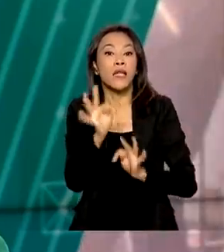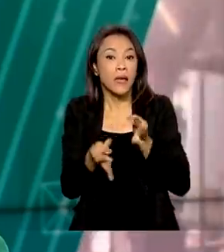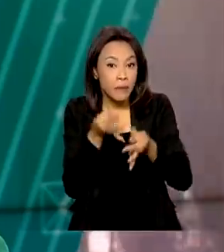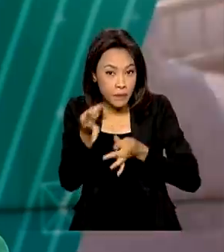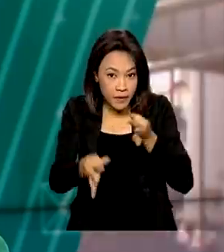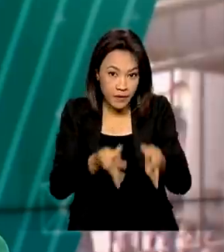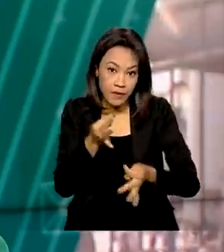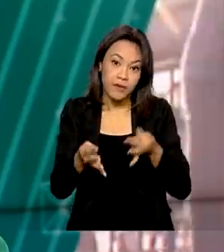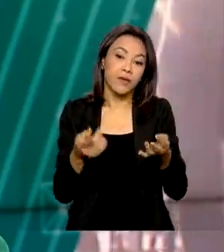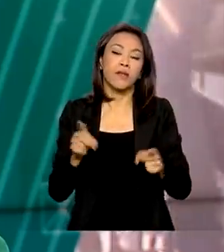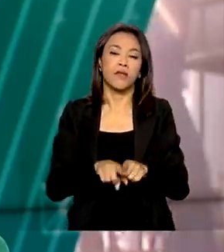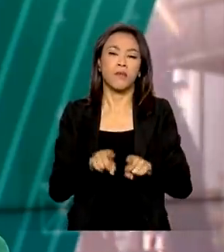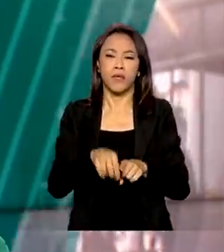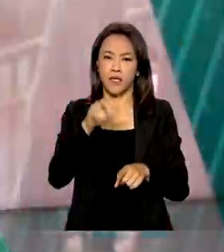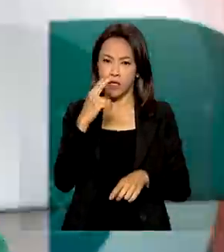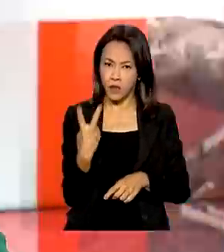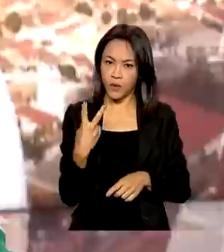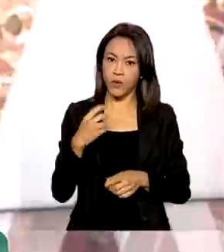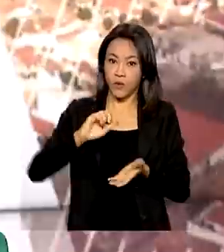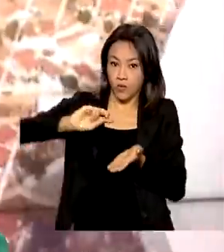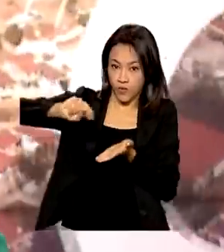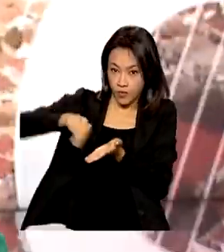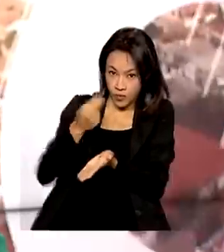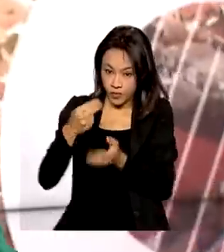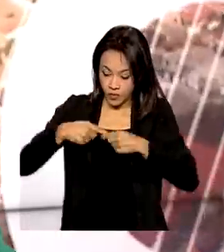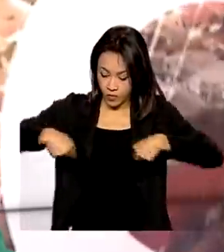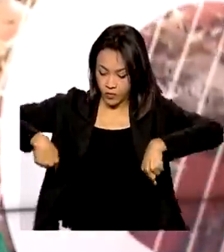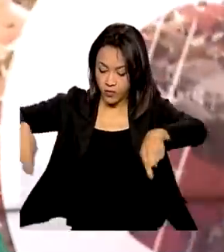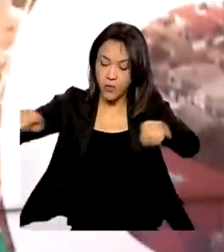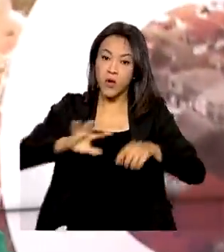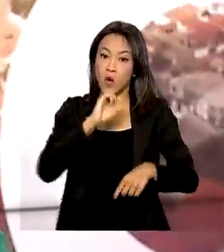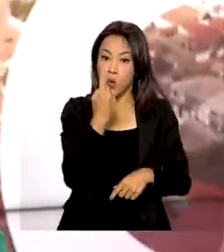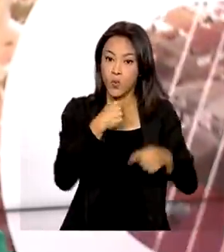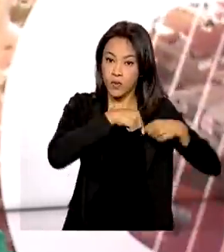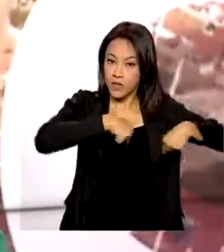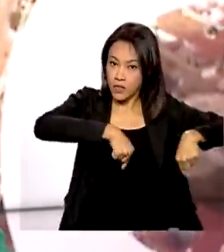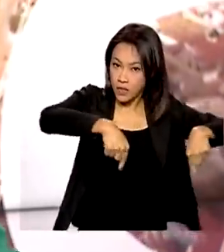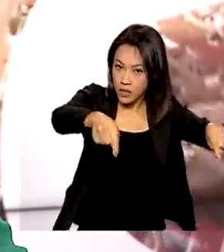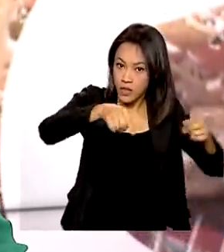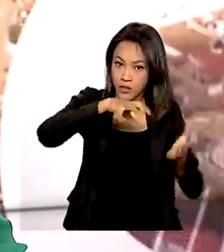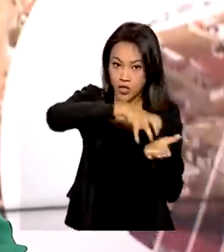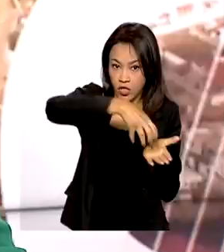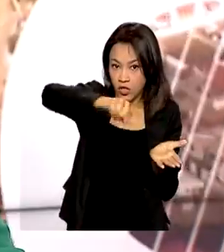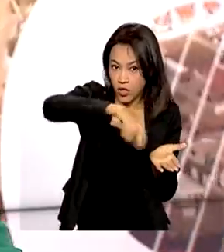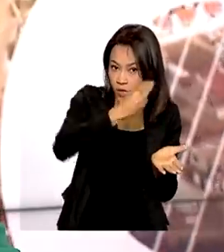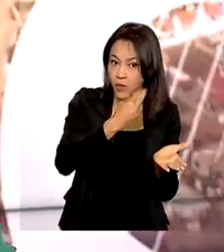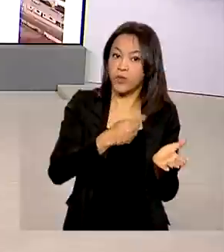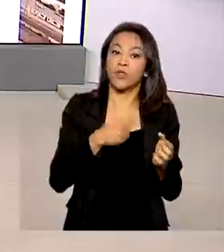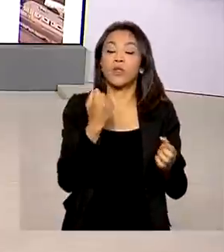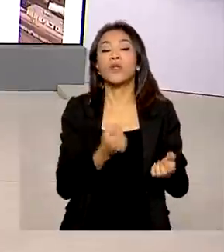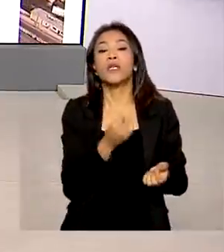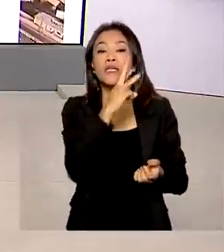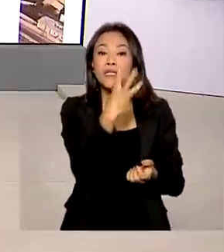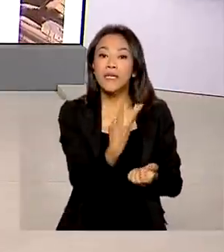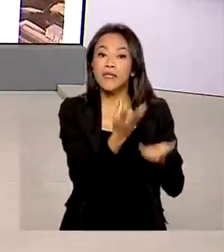contar com dois leitos pós-operatórios, um centro cirúrgico e três estações de atendimento ambulatorial.